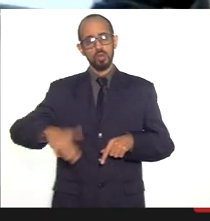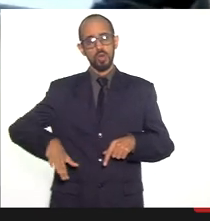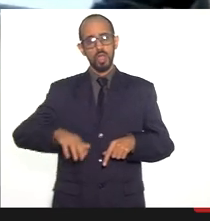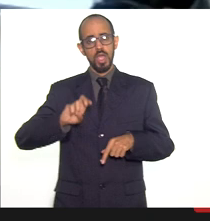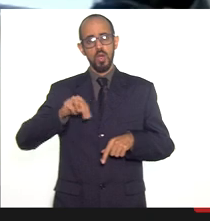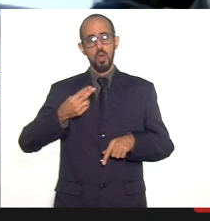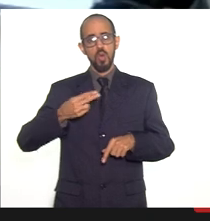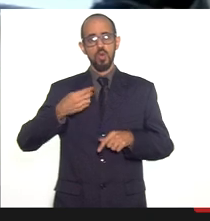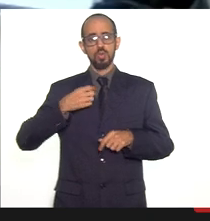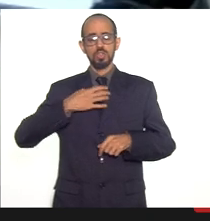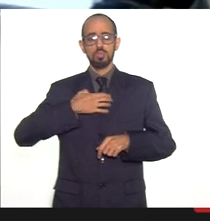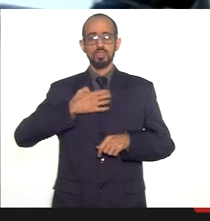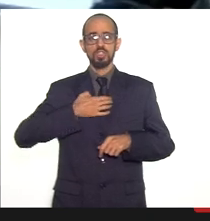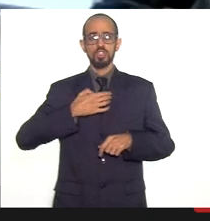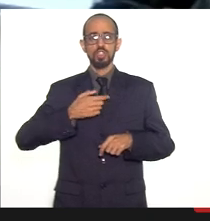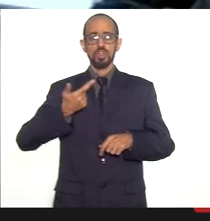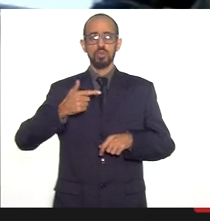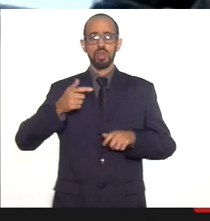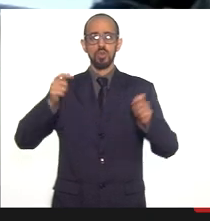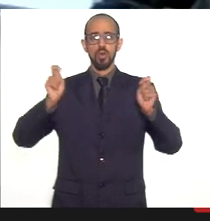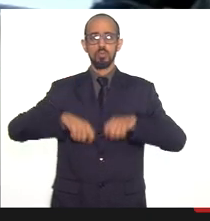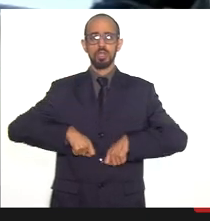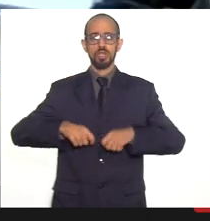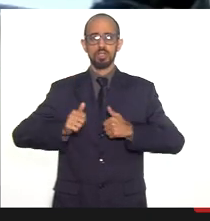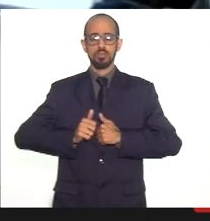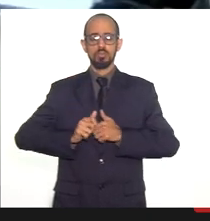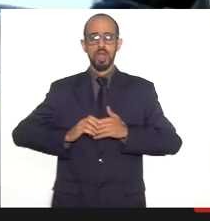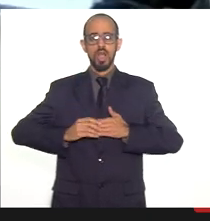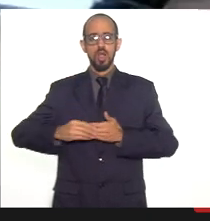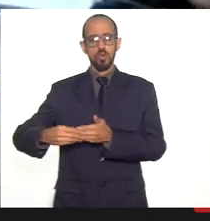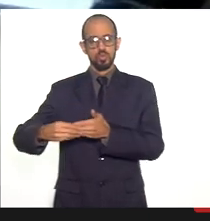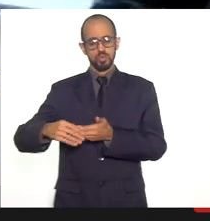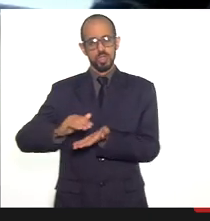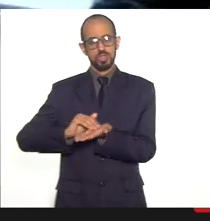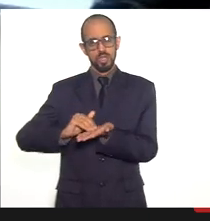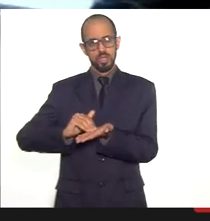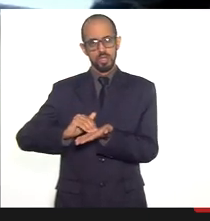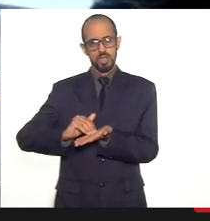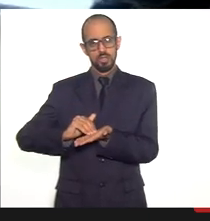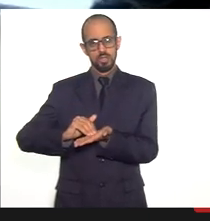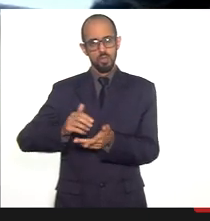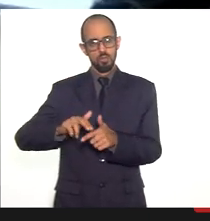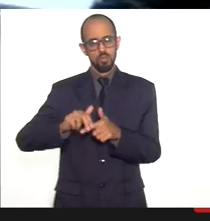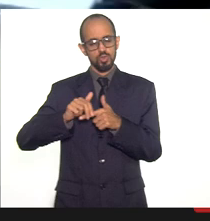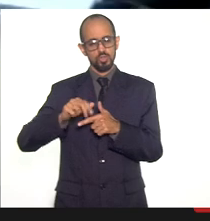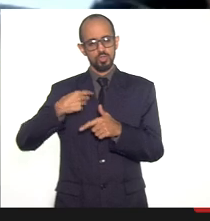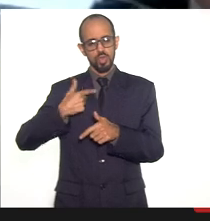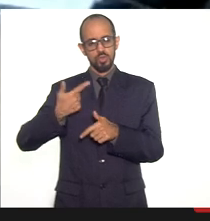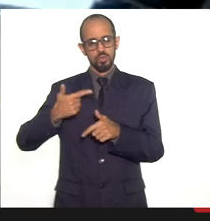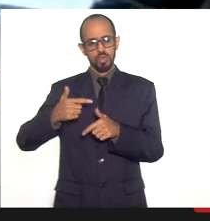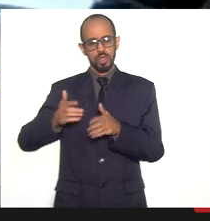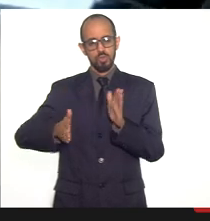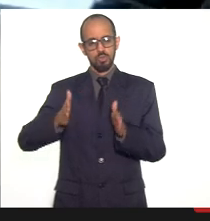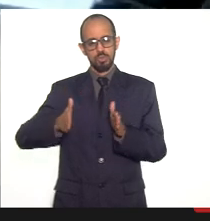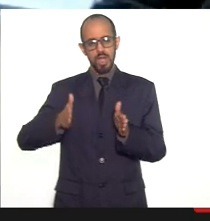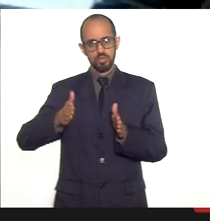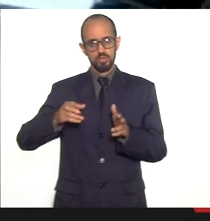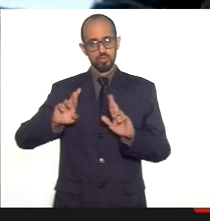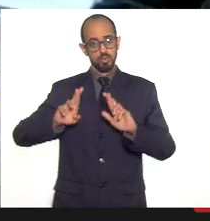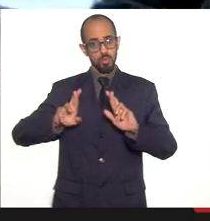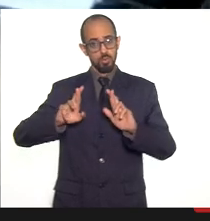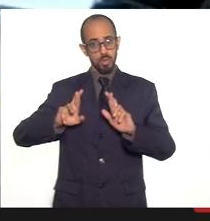me sentir incompetente para poder conduzir a Secretaria. Então, portanto, eu não tenho prazo, eu não sei. Eu espero que eu